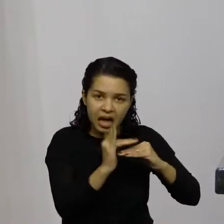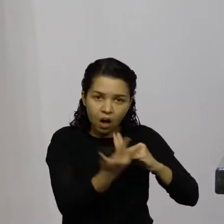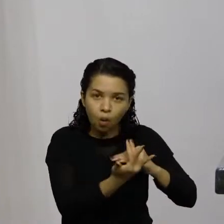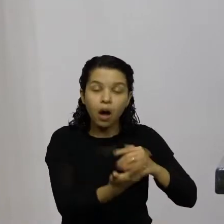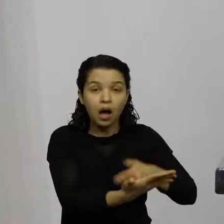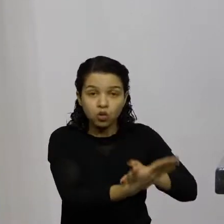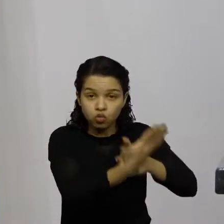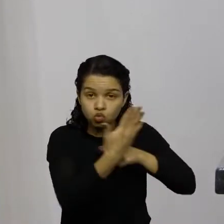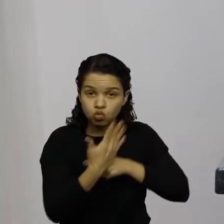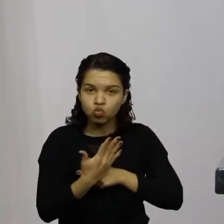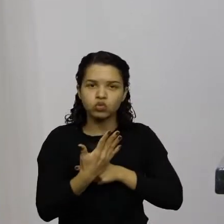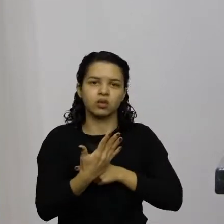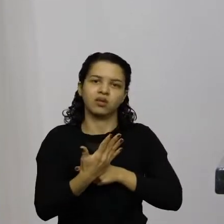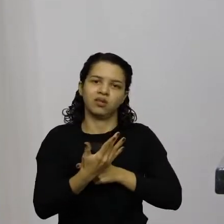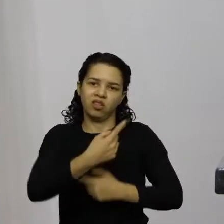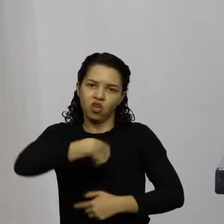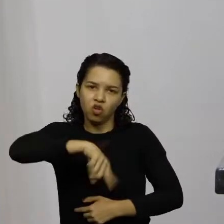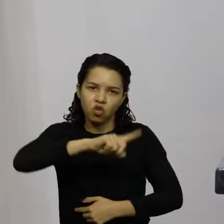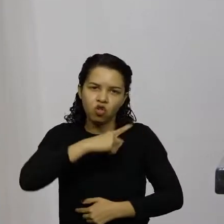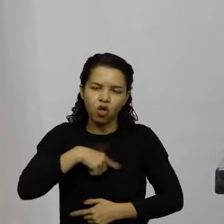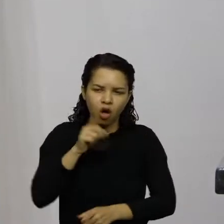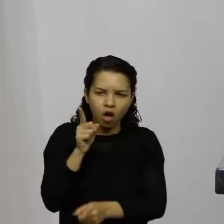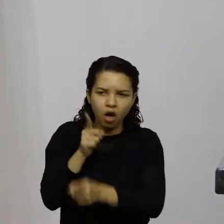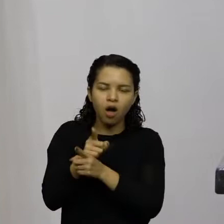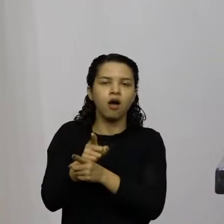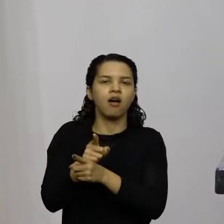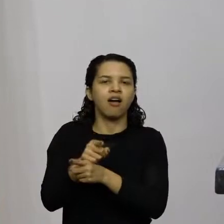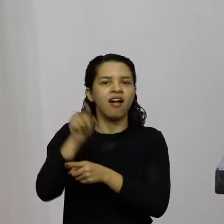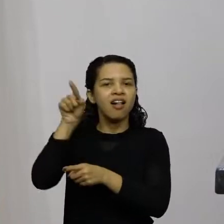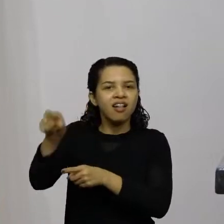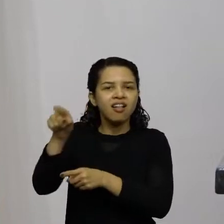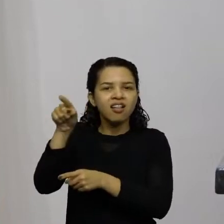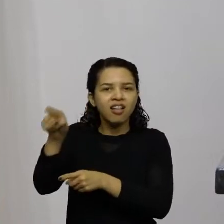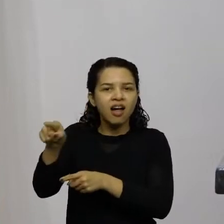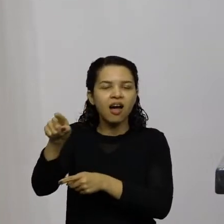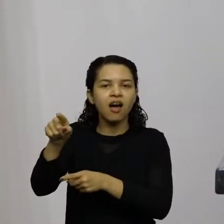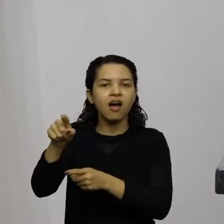da suprema corte tem caviar